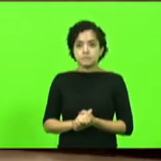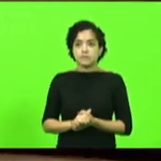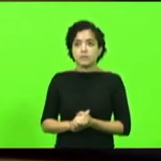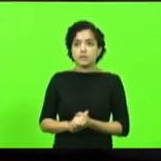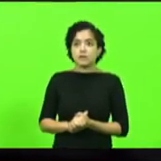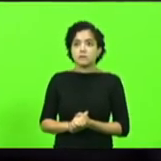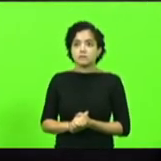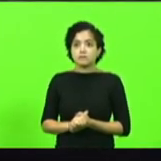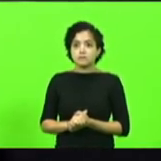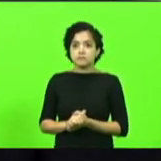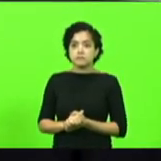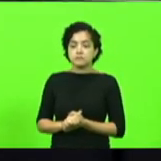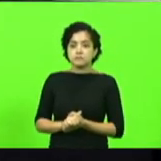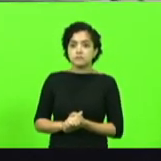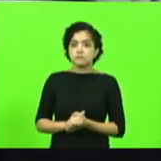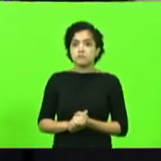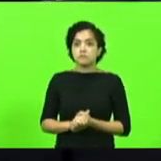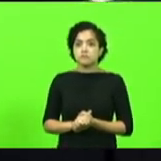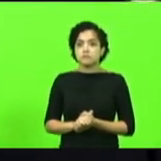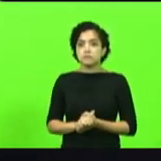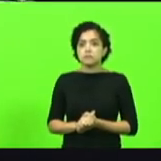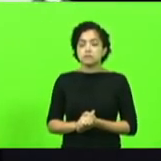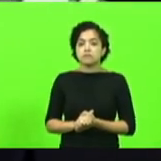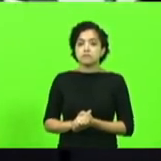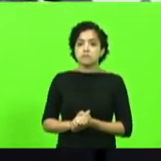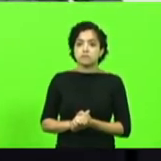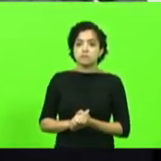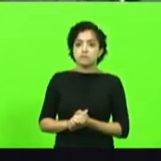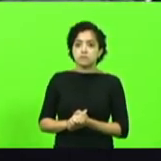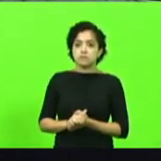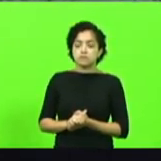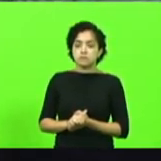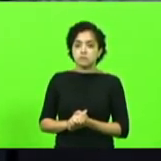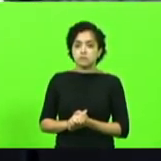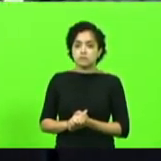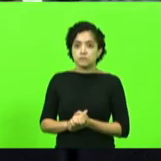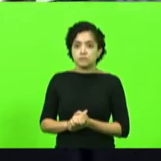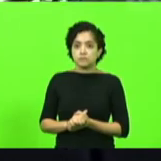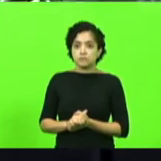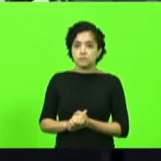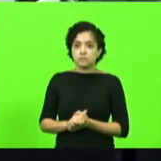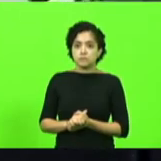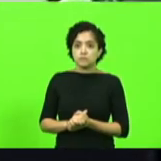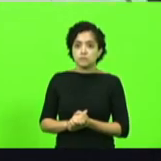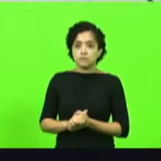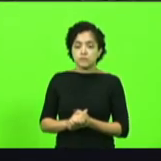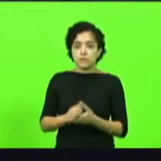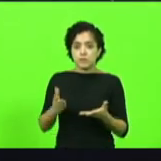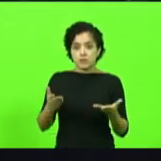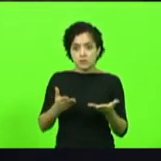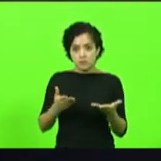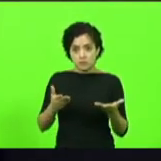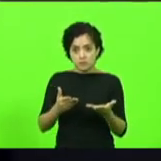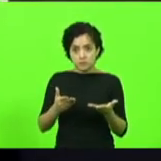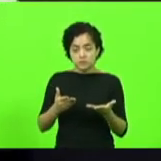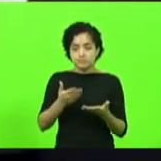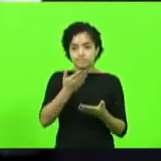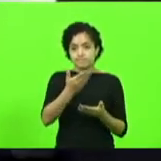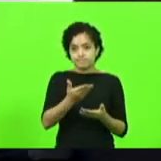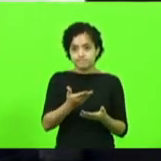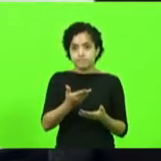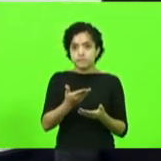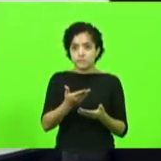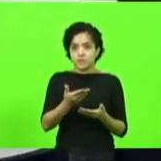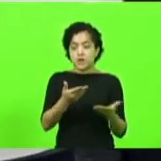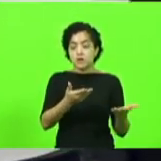Heinstein, que está por vídeo. Eu vou abrir o espaço para que as nossas